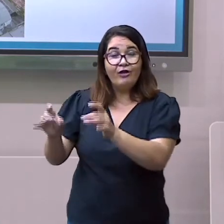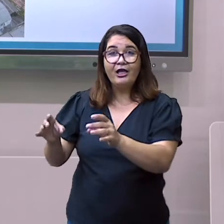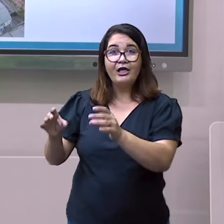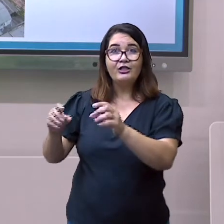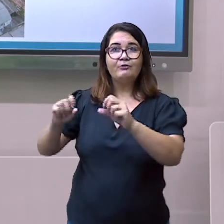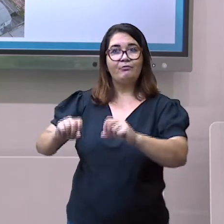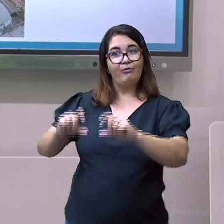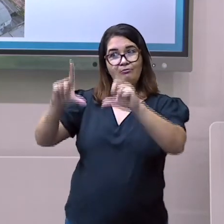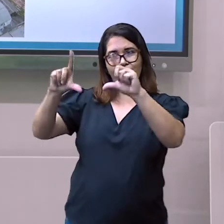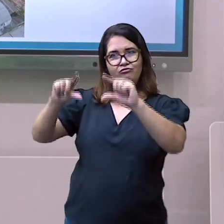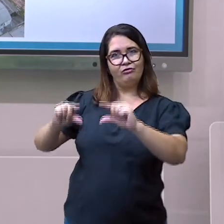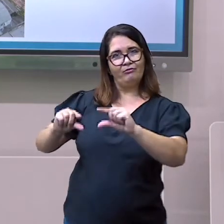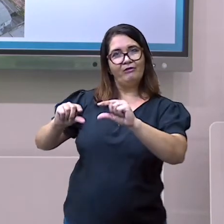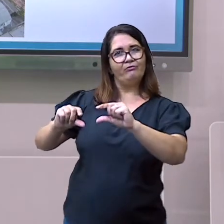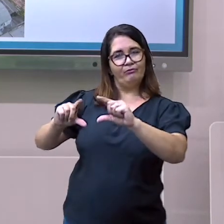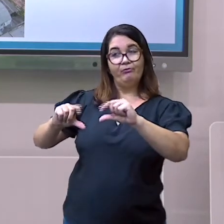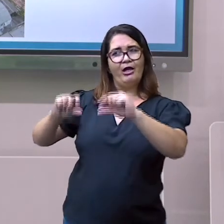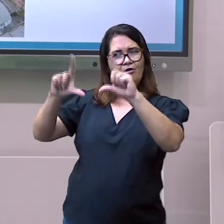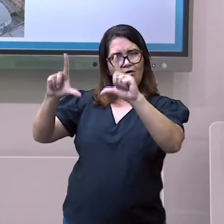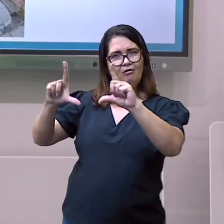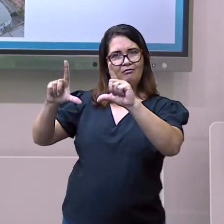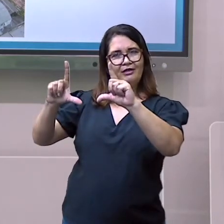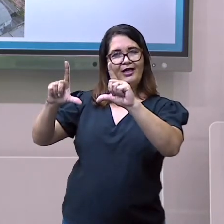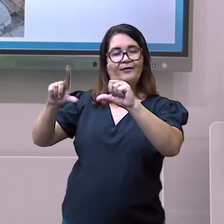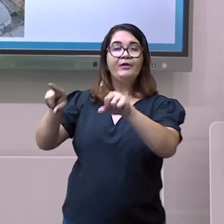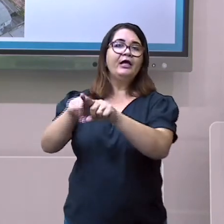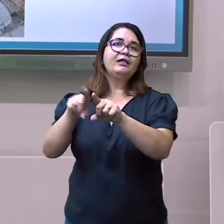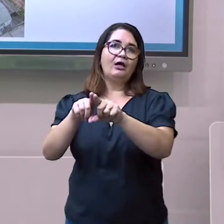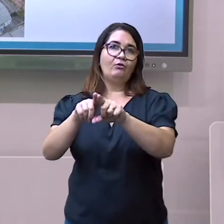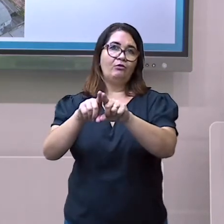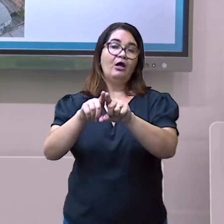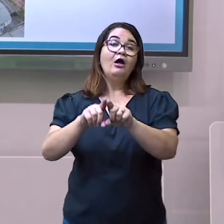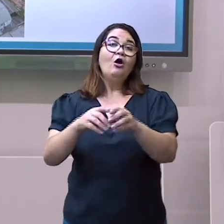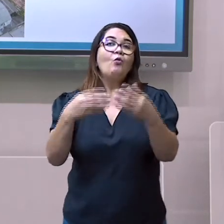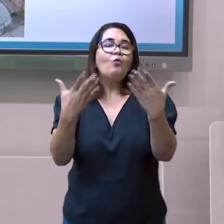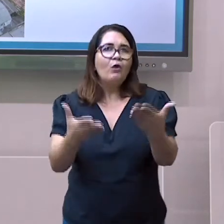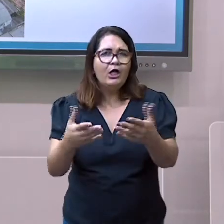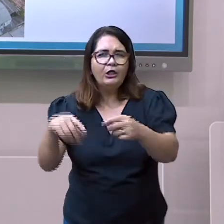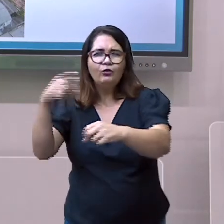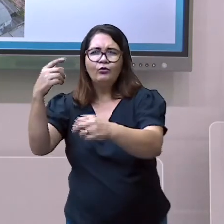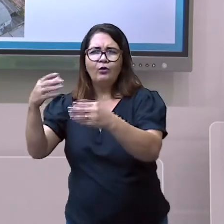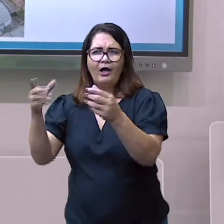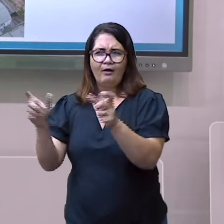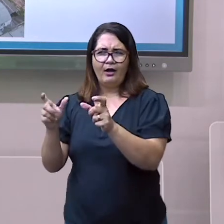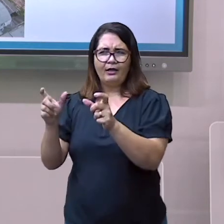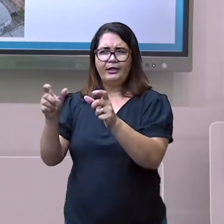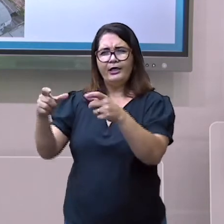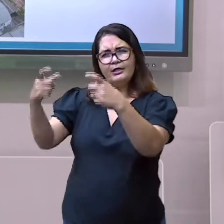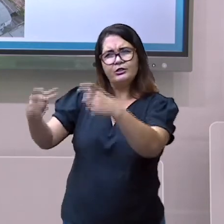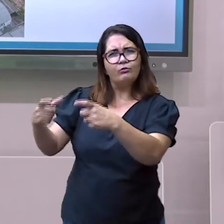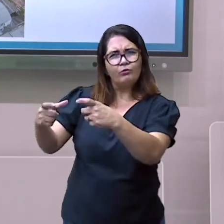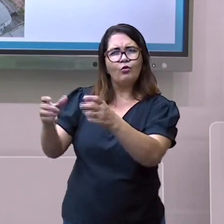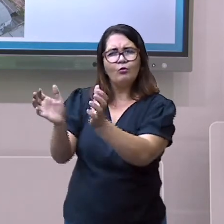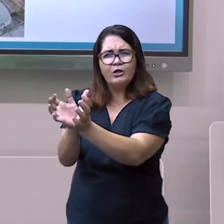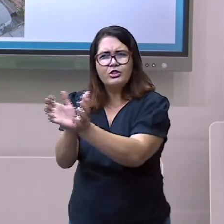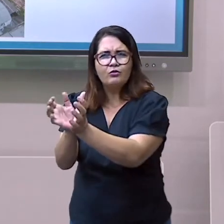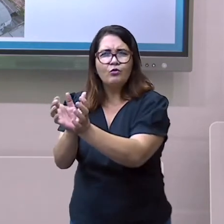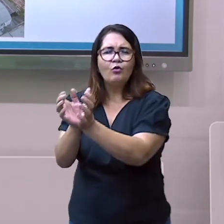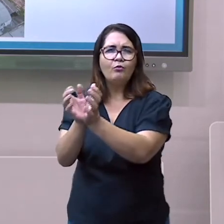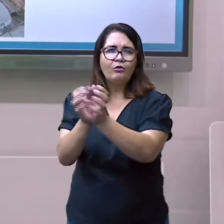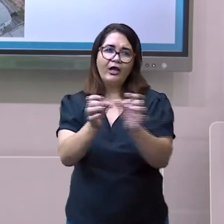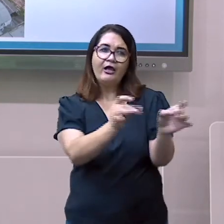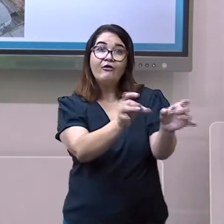comerciante. Os que vendem, os que revendem aqueles produtos são chamados de comércio